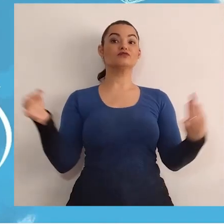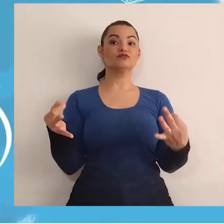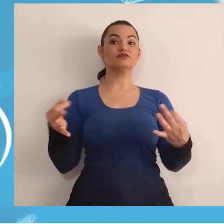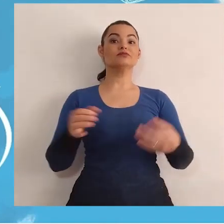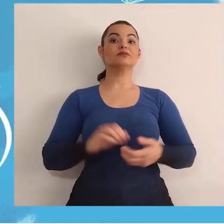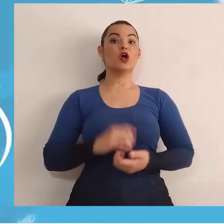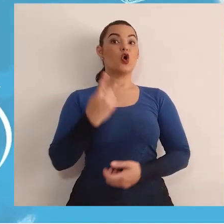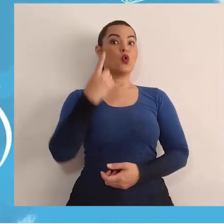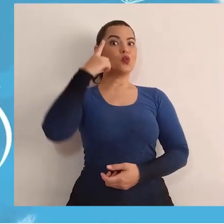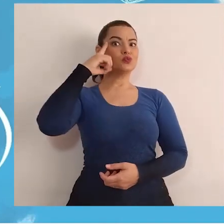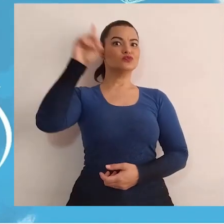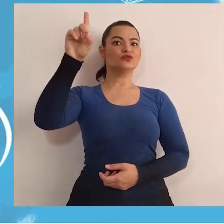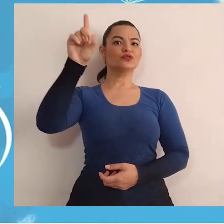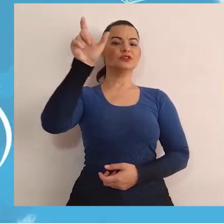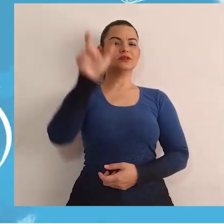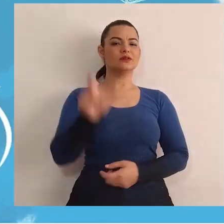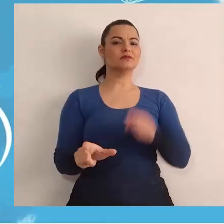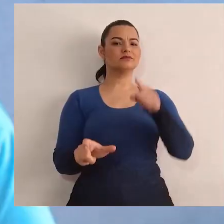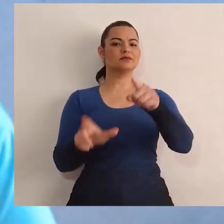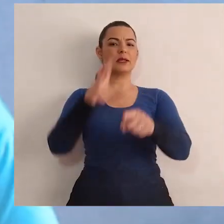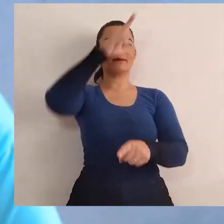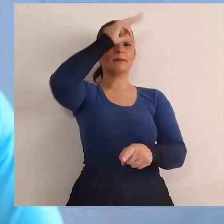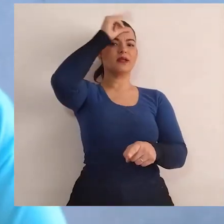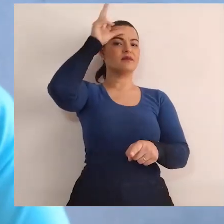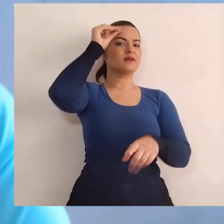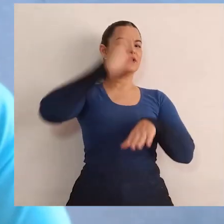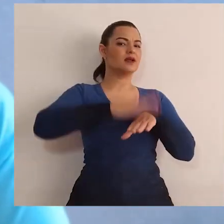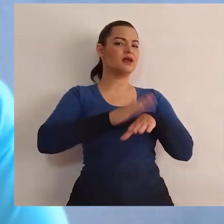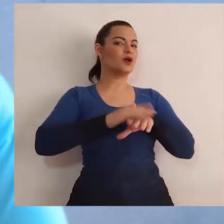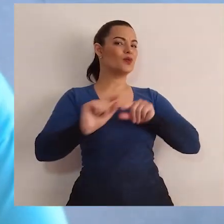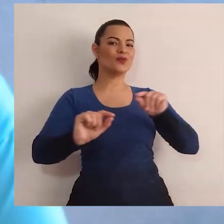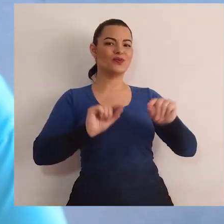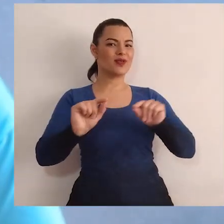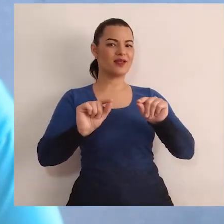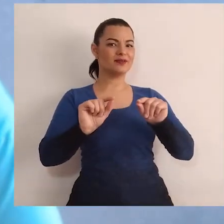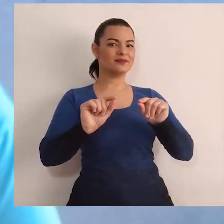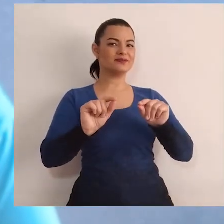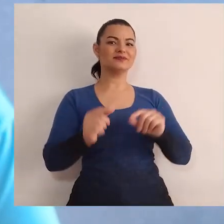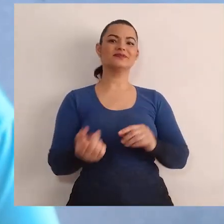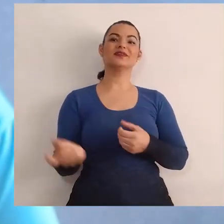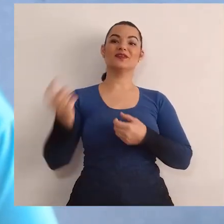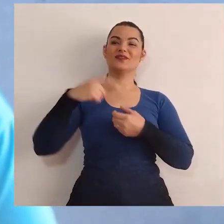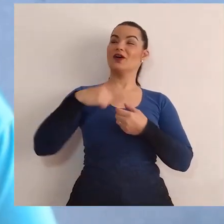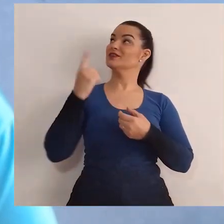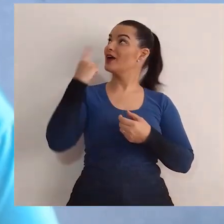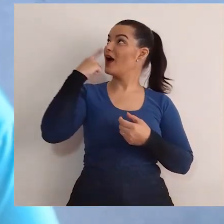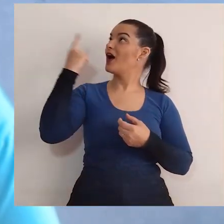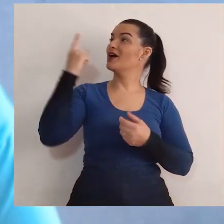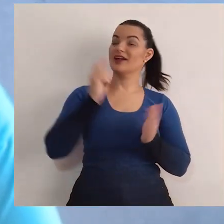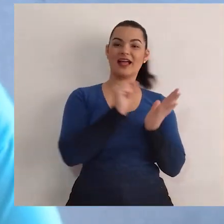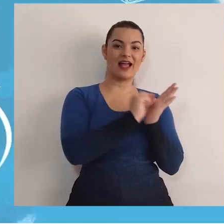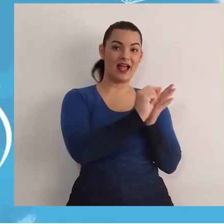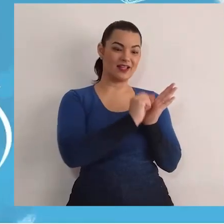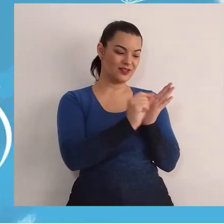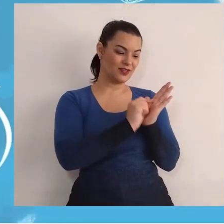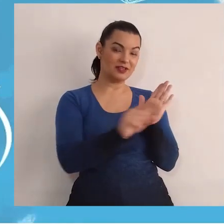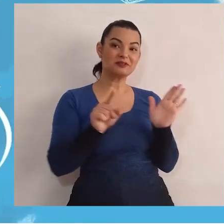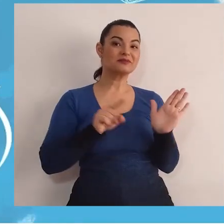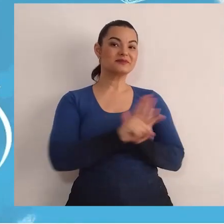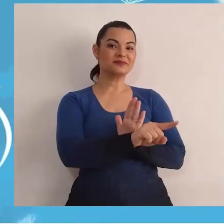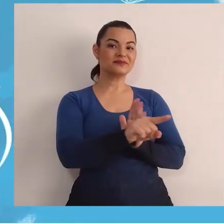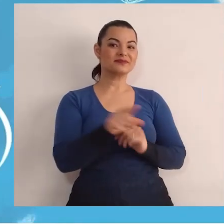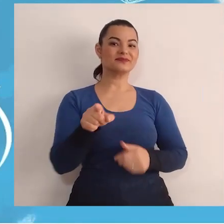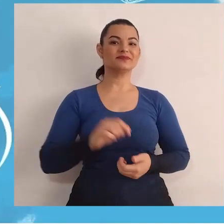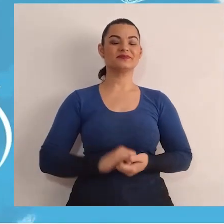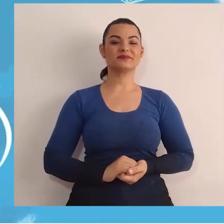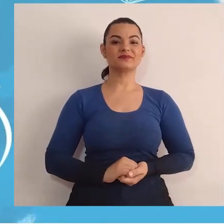pudesse ser o prefeito de Guarulhos por um dia, o que você faria? Anotem aí, vou voltar aqui,